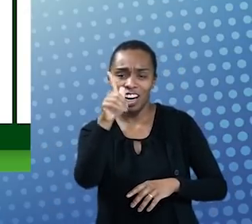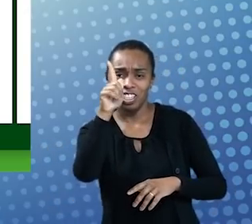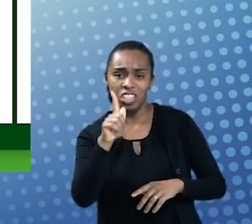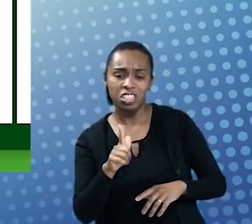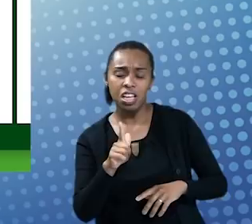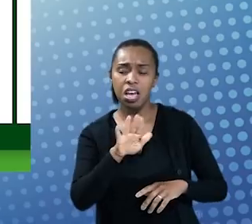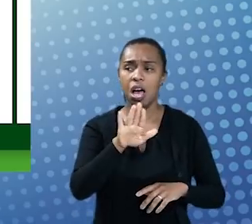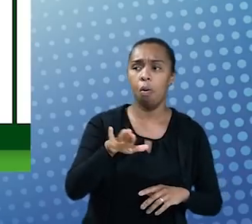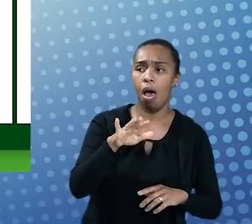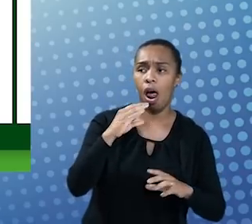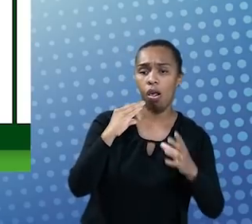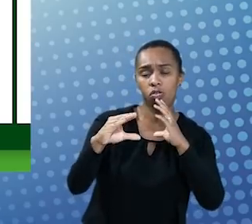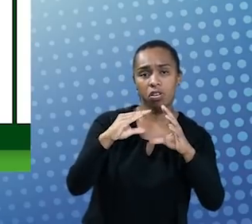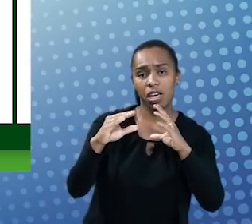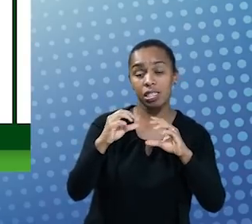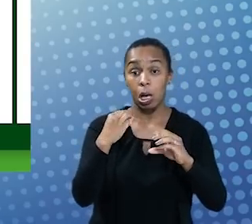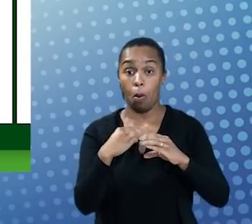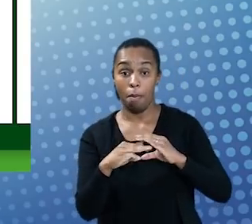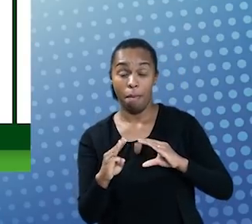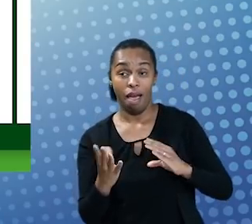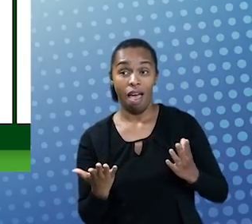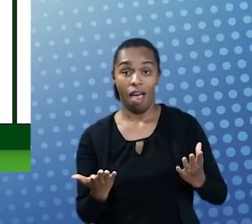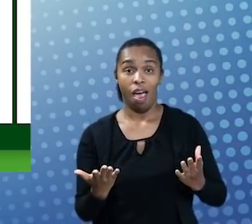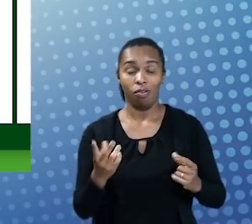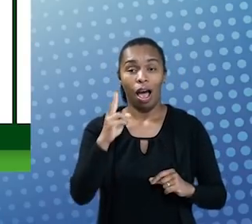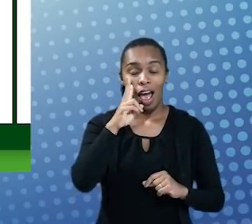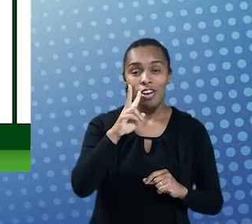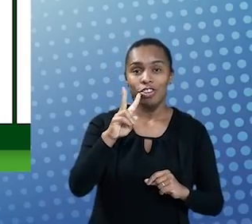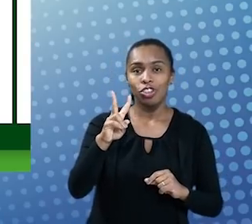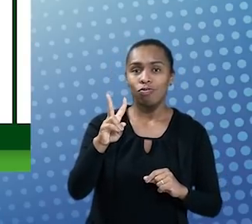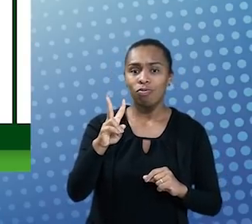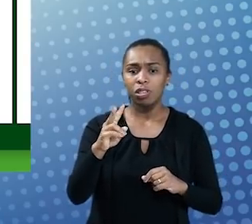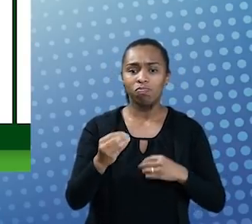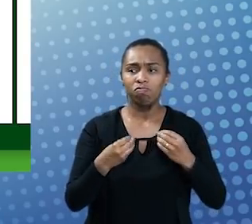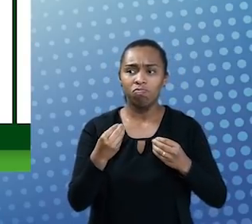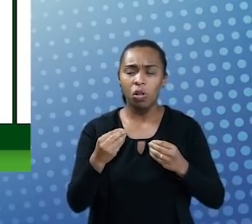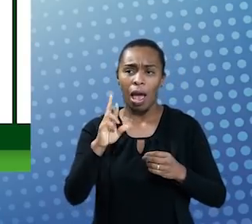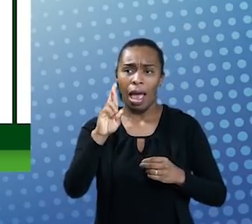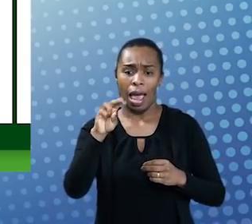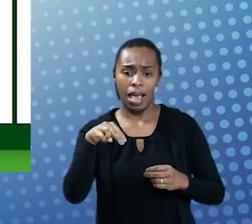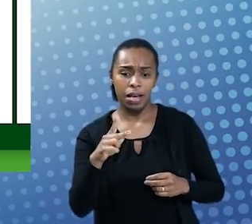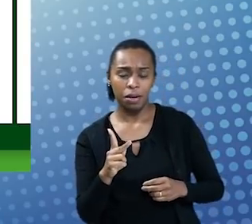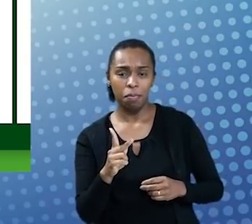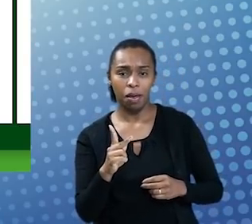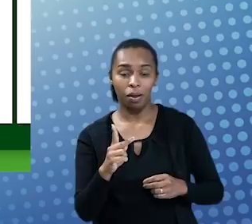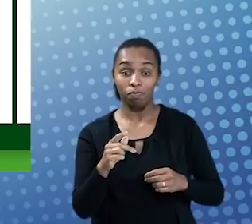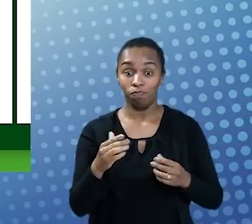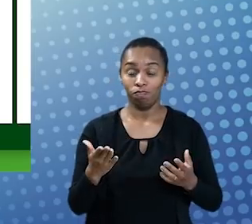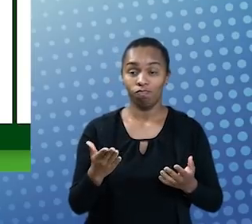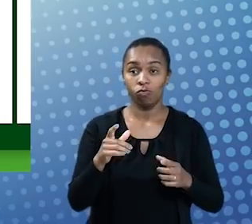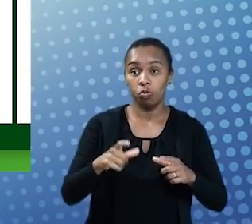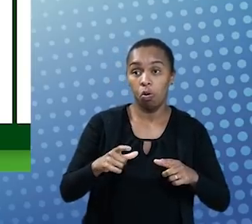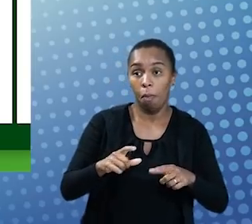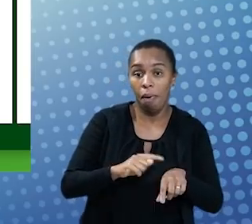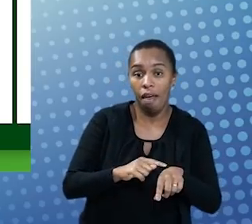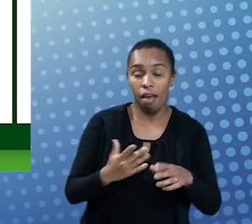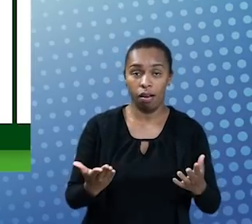na área de comunicação, os nossos e-mails. E a gente vê o protagonismo da RNP quando, em determinado momento,